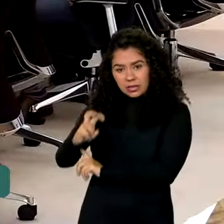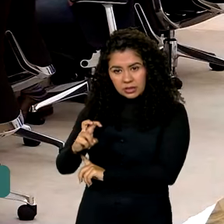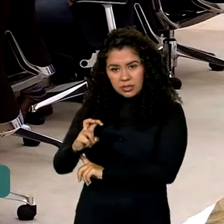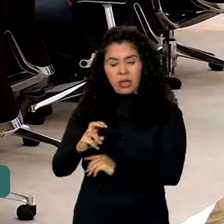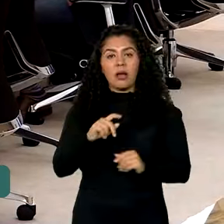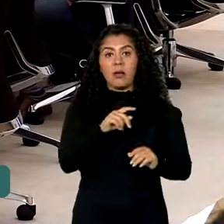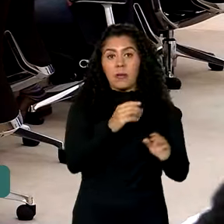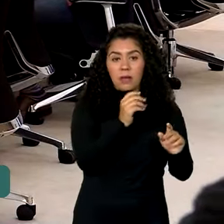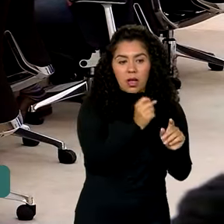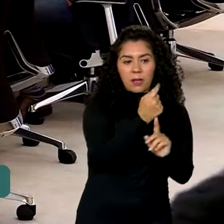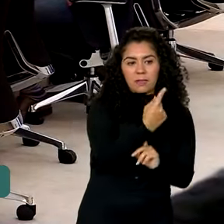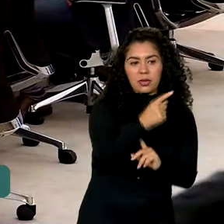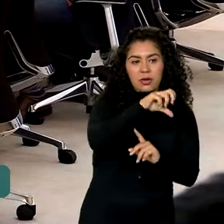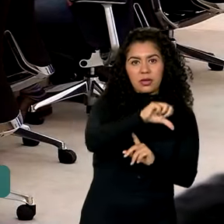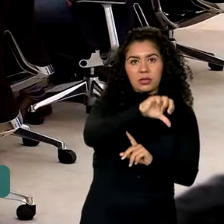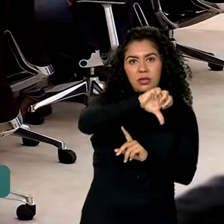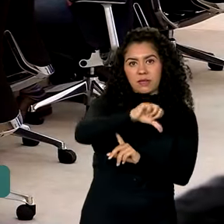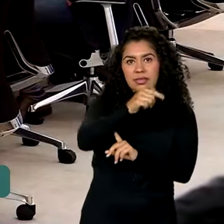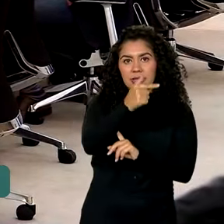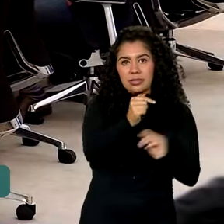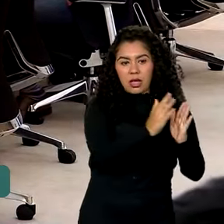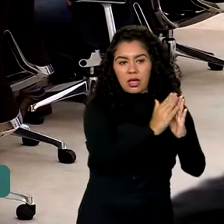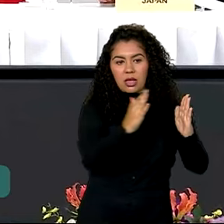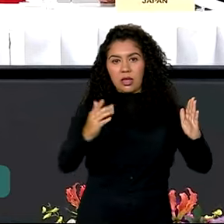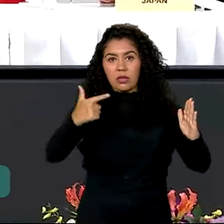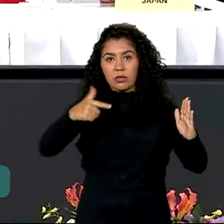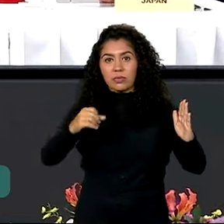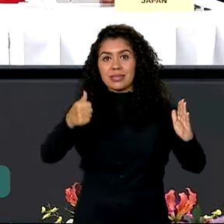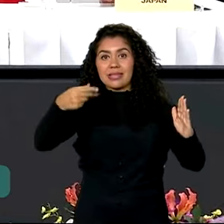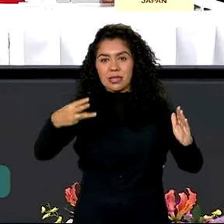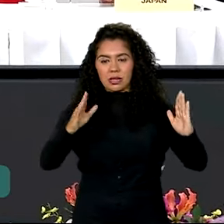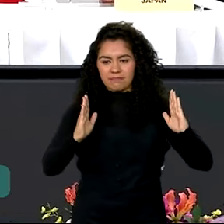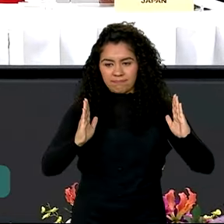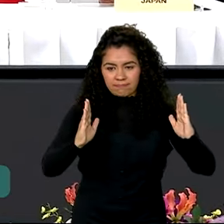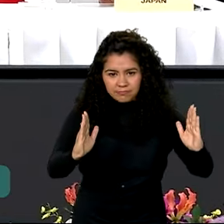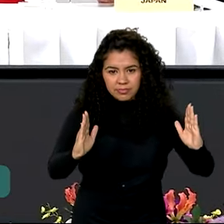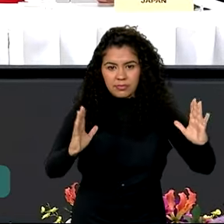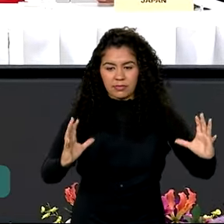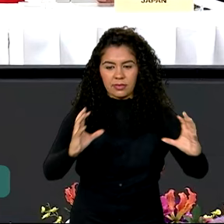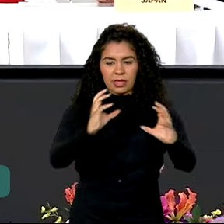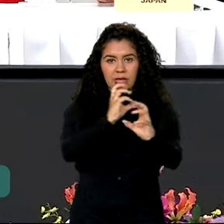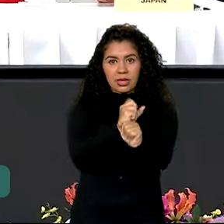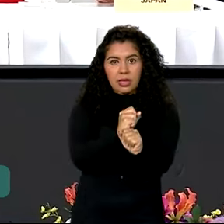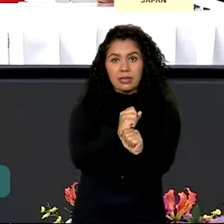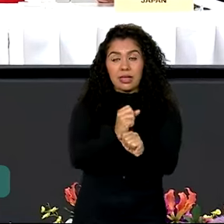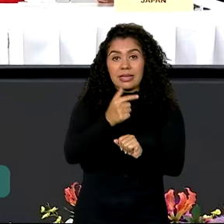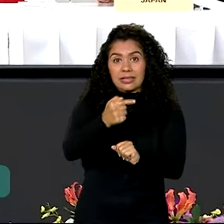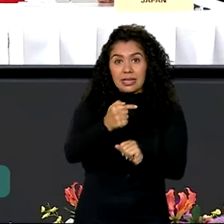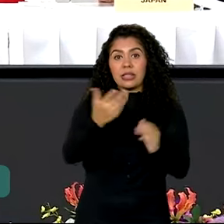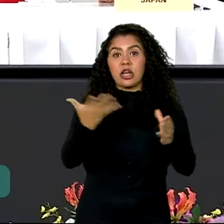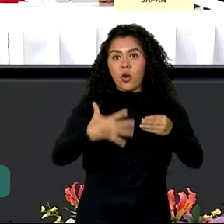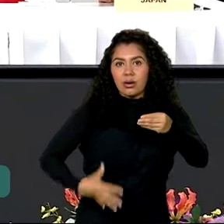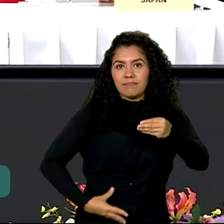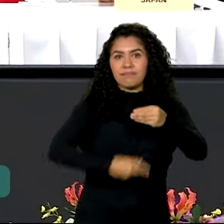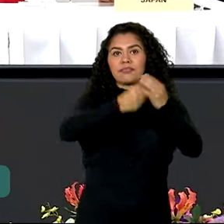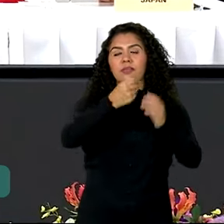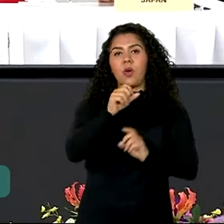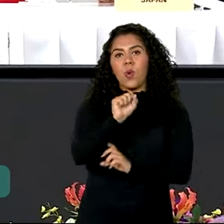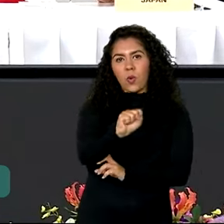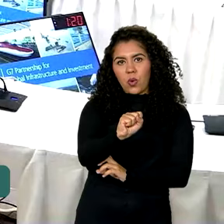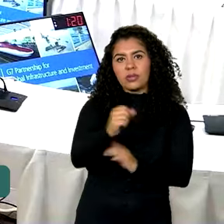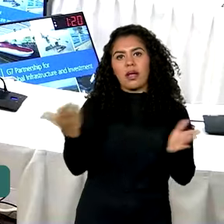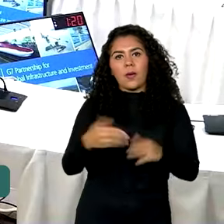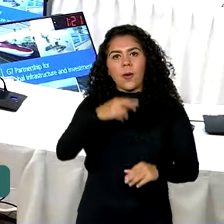1997 e 2013, o grupo dos sete virou o grupo dos oito, com a inclusão da